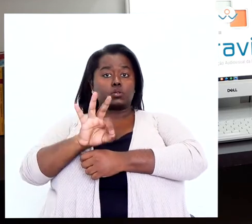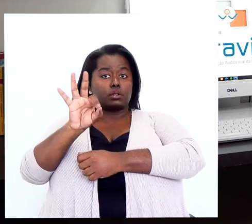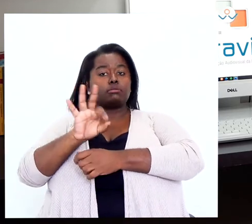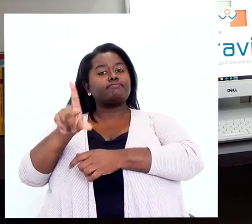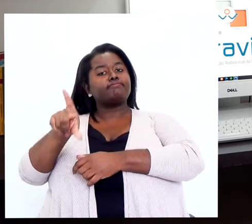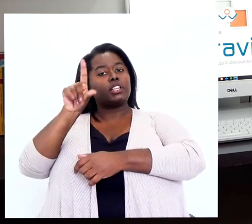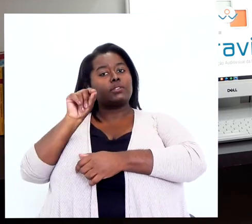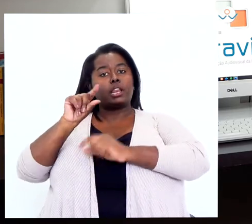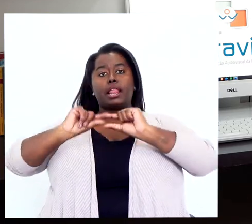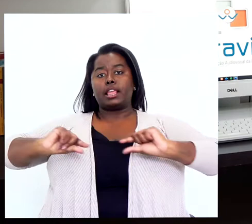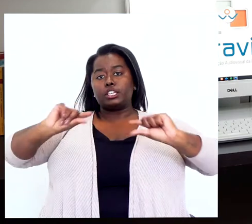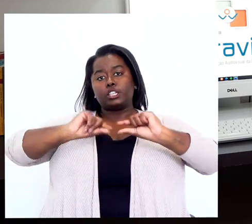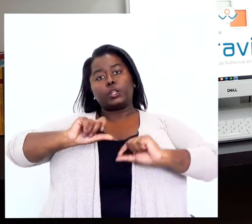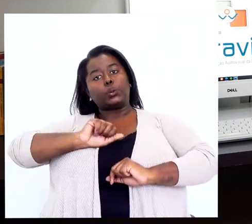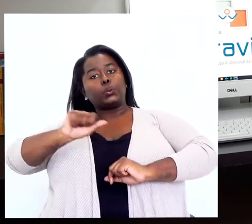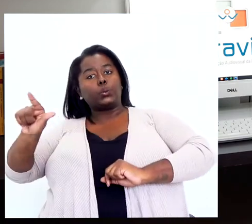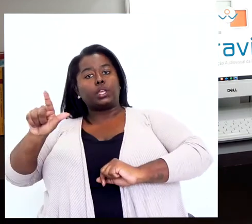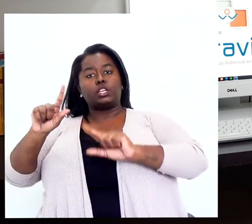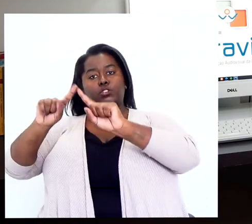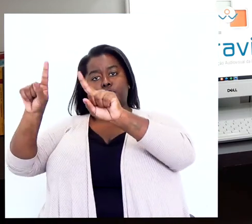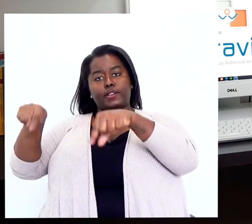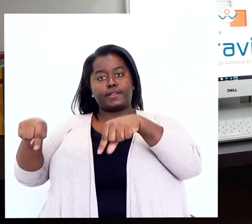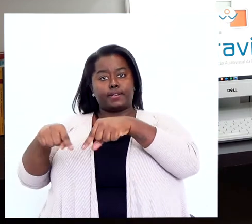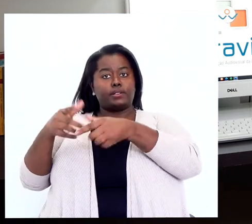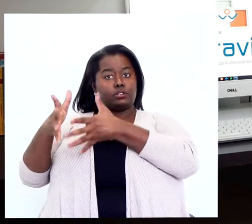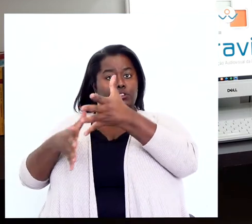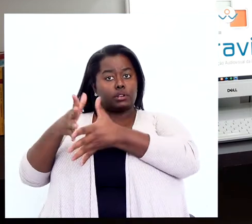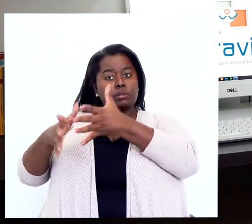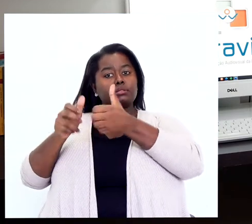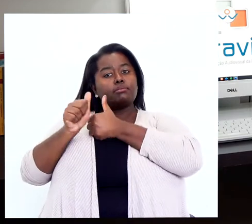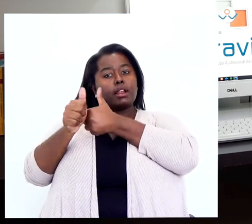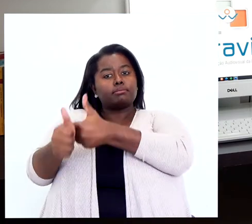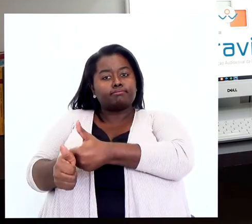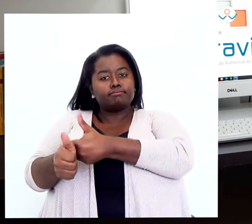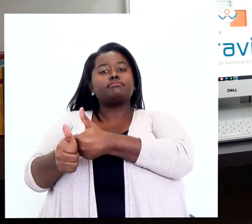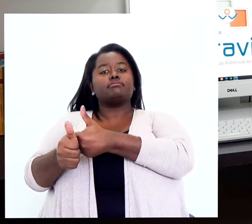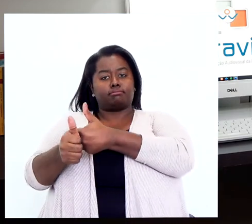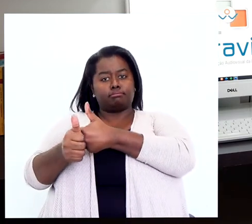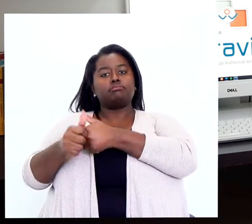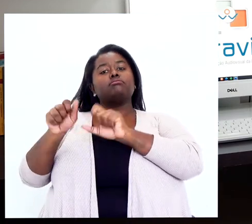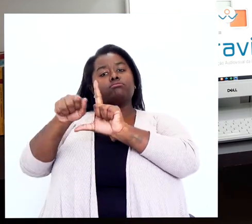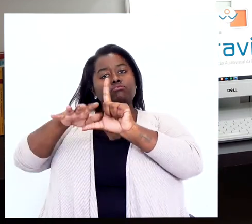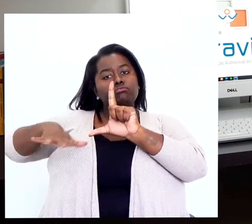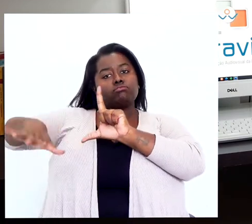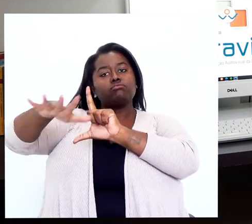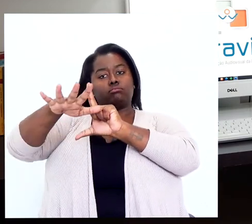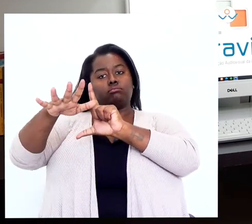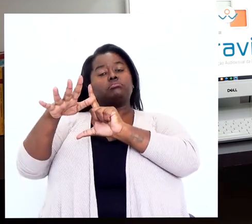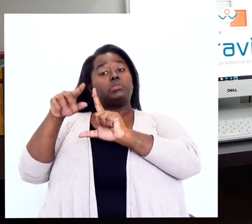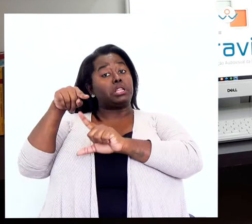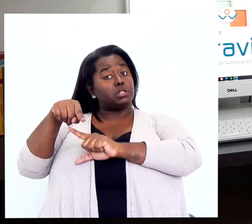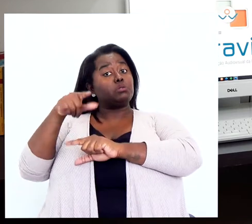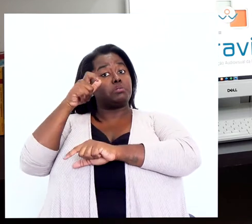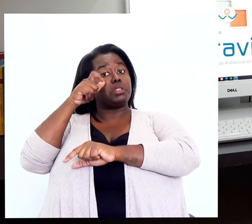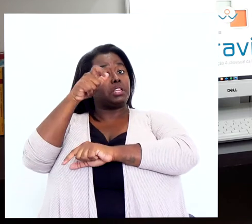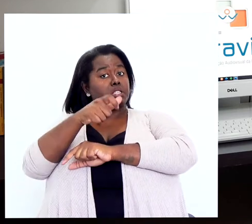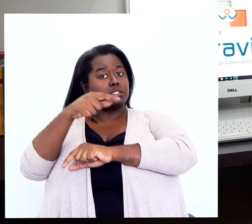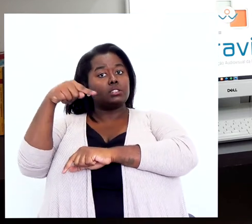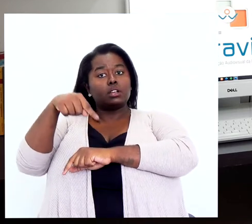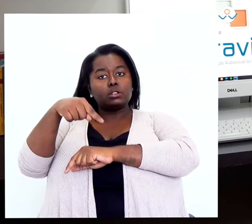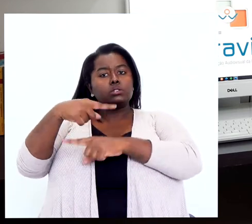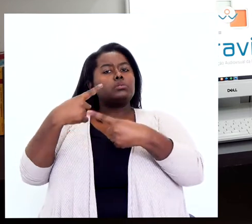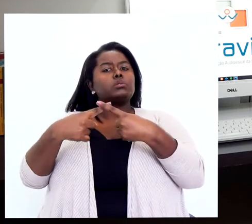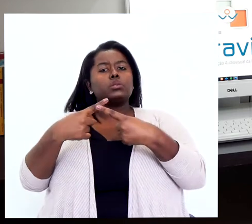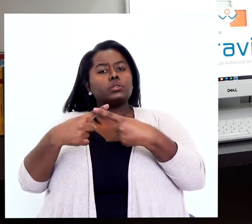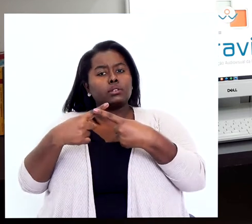preferem legendas às janelas de libras para acompanhar obras audiovisuais. Esse dado é um